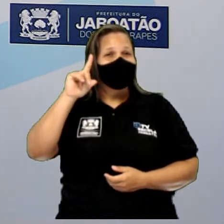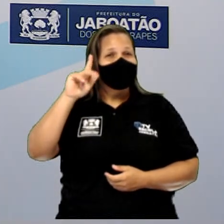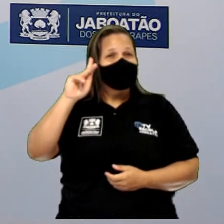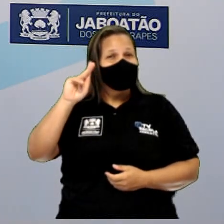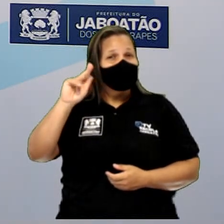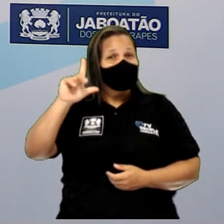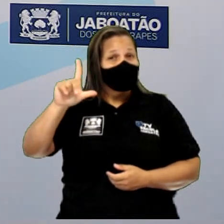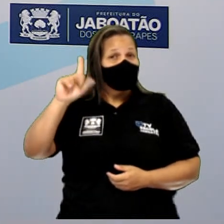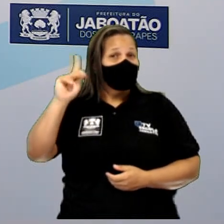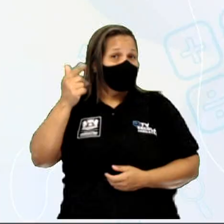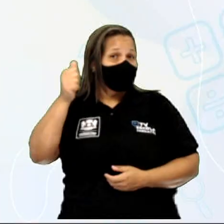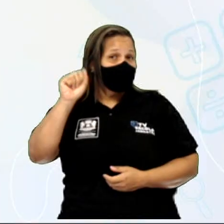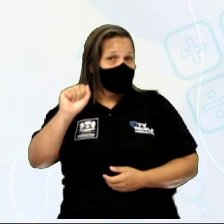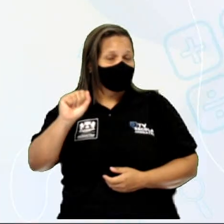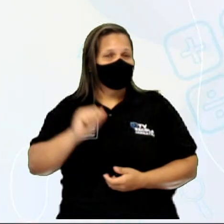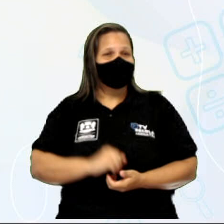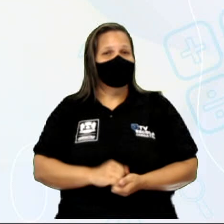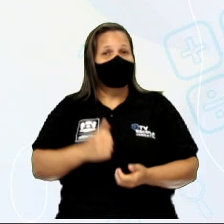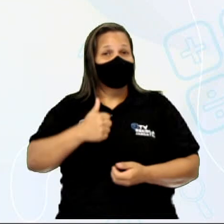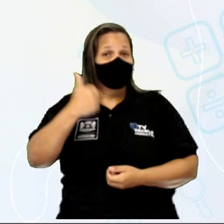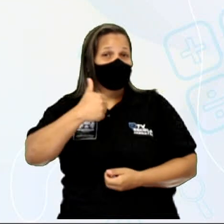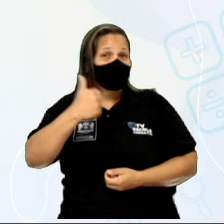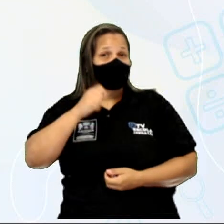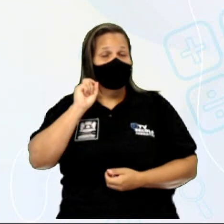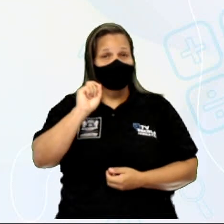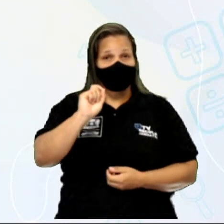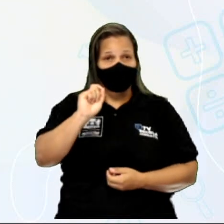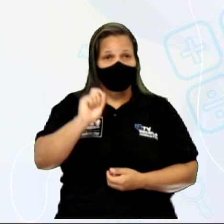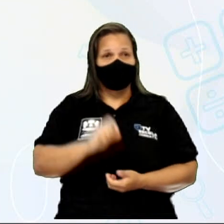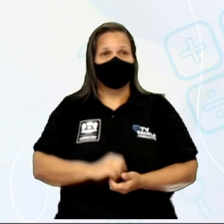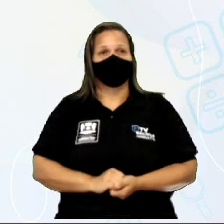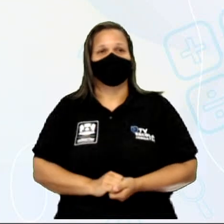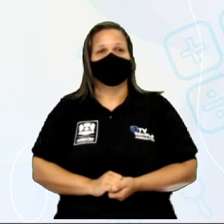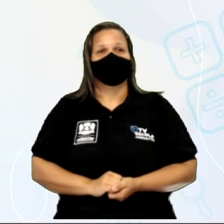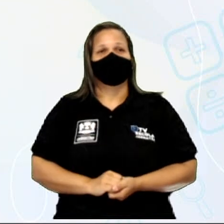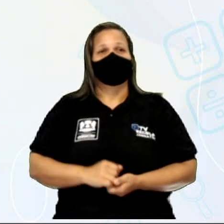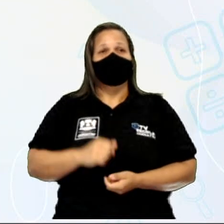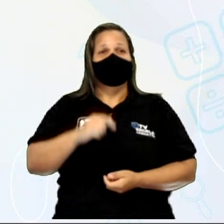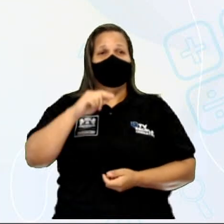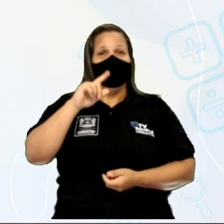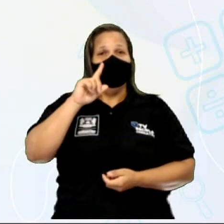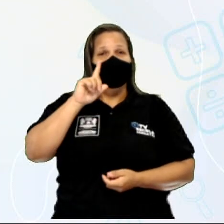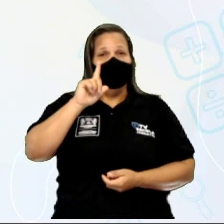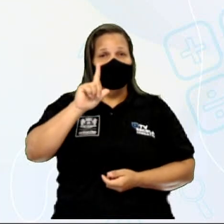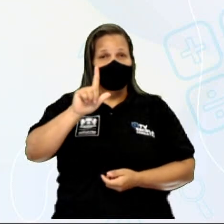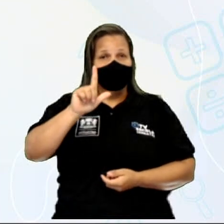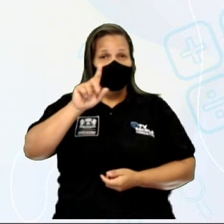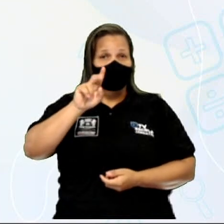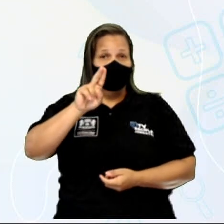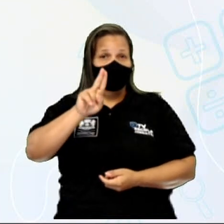Bom, primeiro a gente tem aí o Luiz Galvani, que era